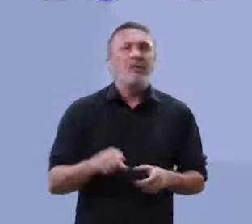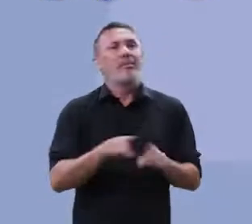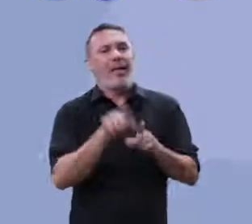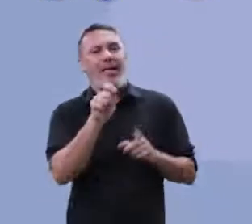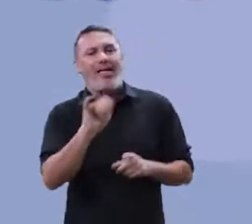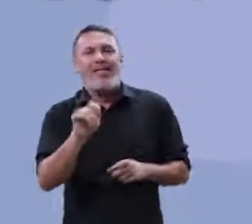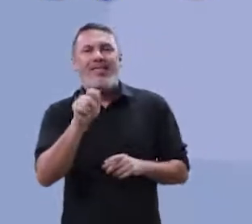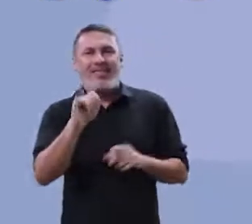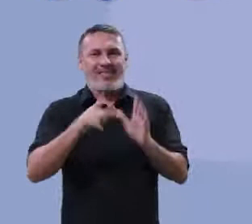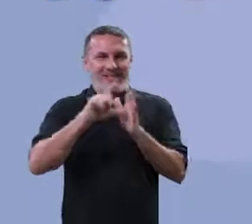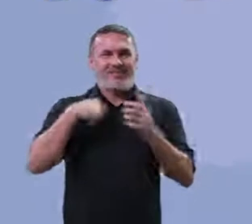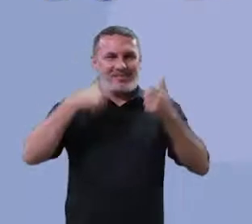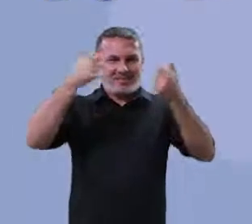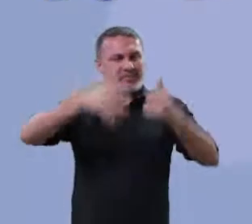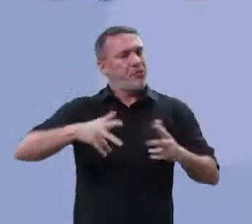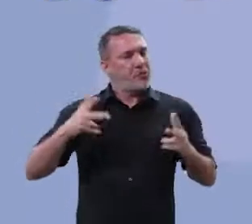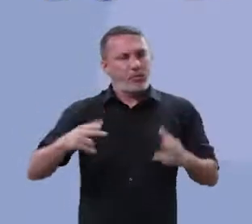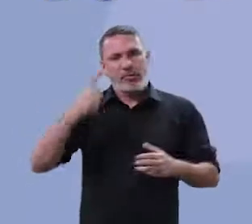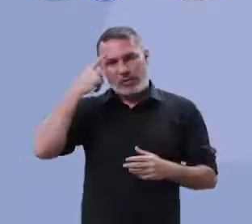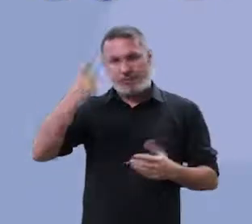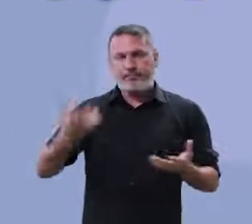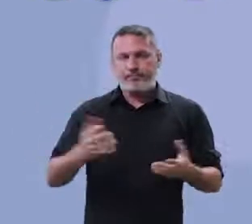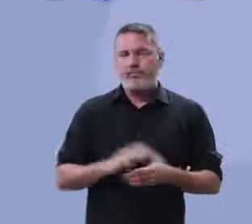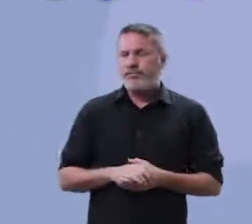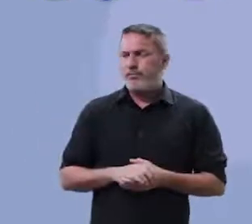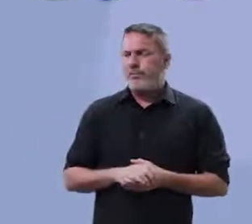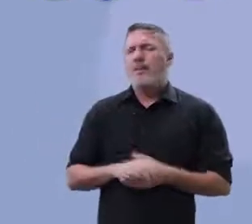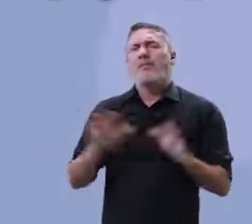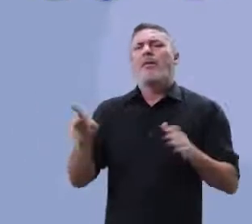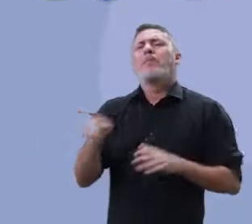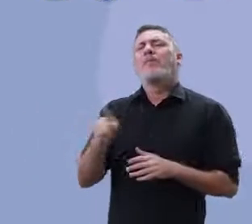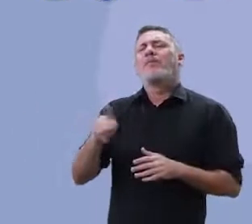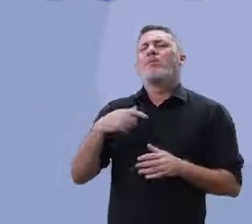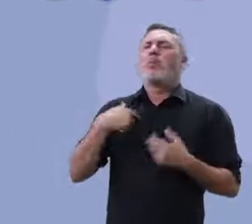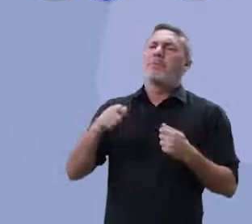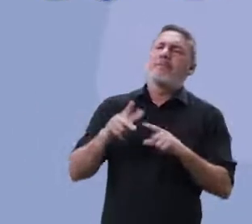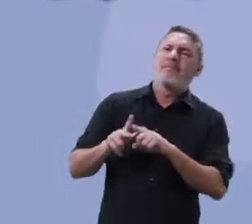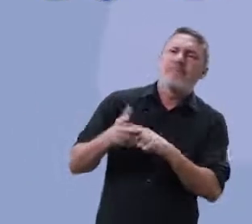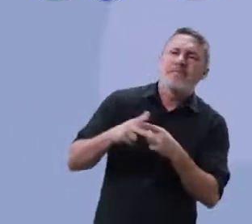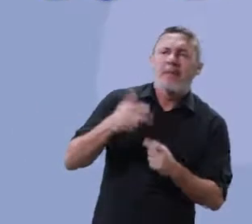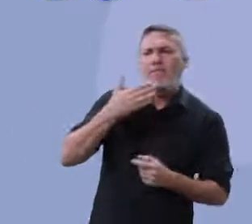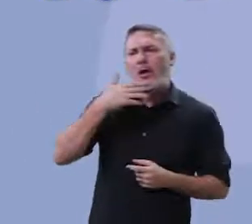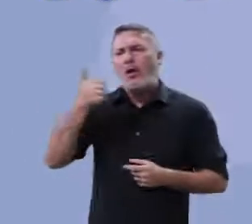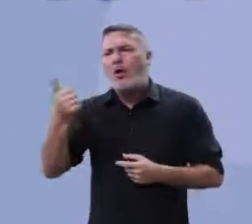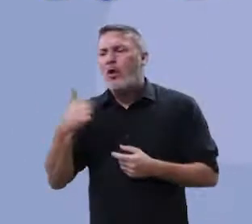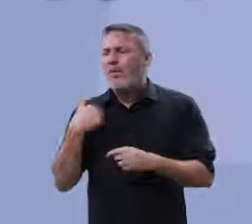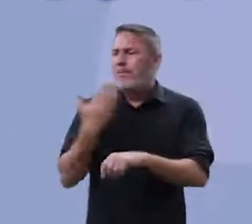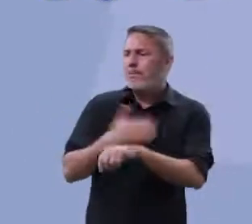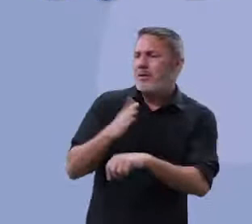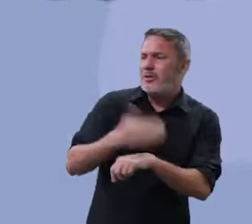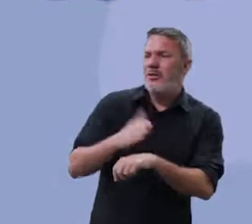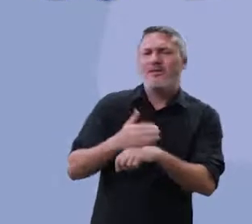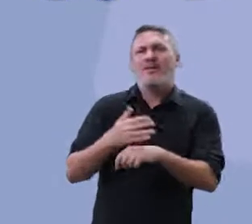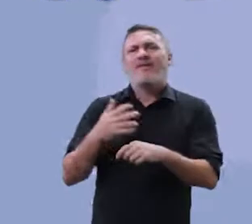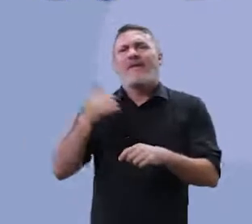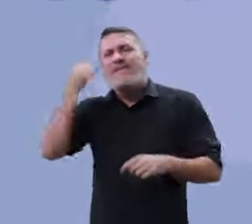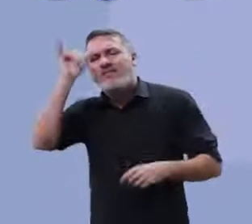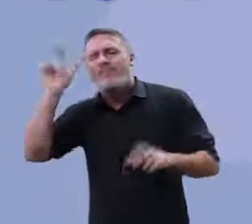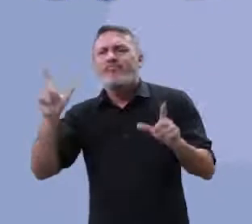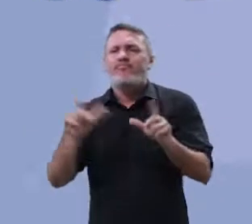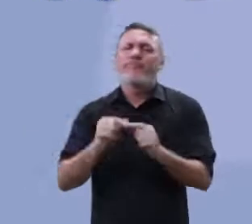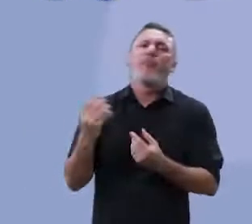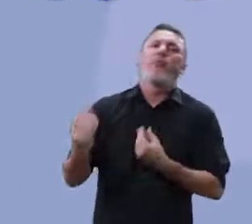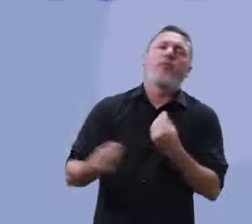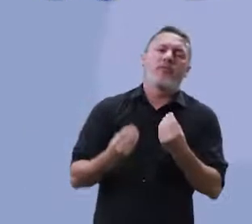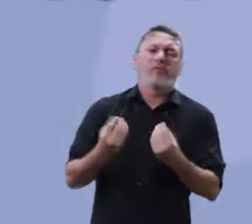até mesmo a ideia do aí que nós falamos no início. Professor, como que eu posso melhorar e não praticar esses erros?